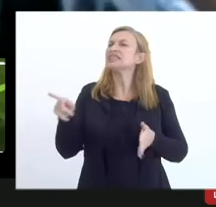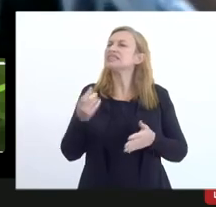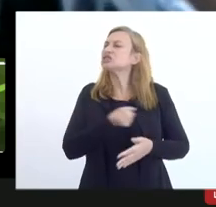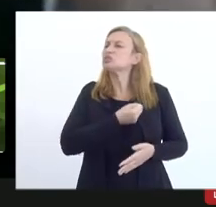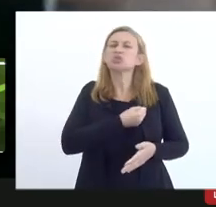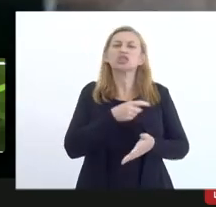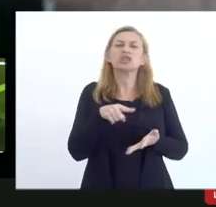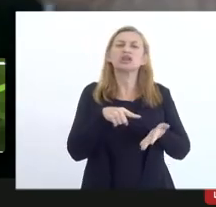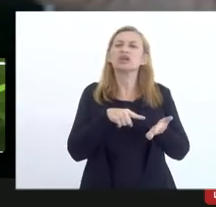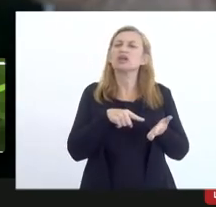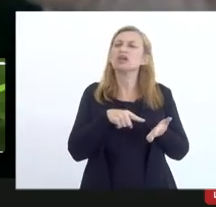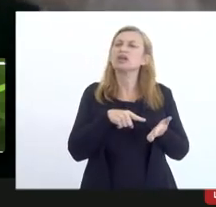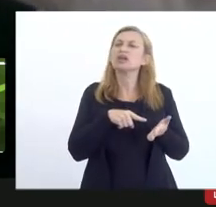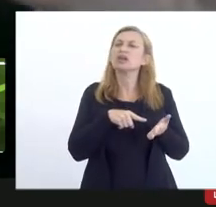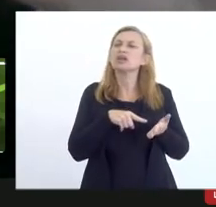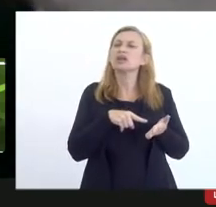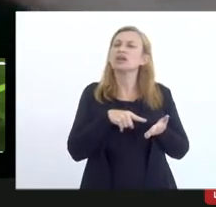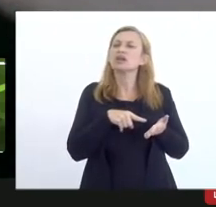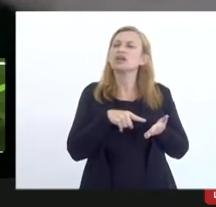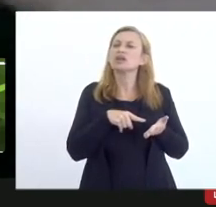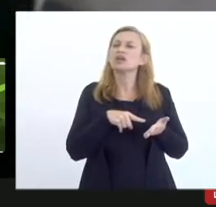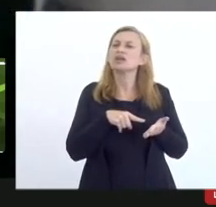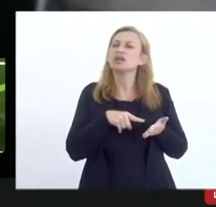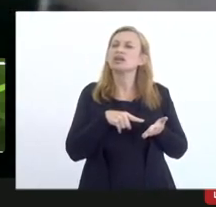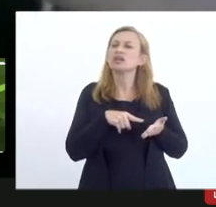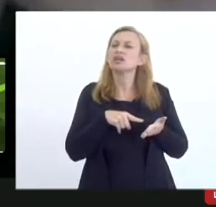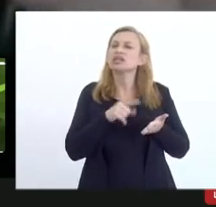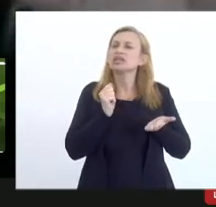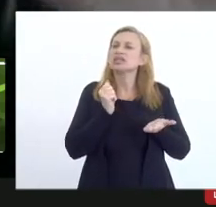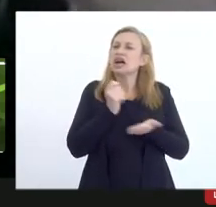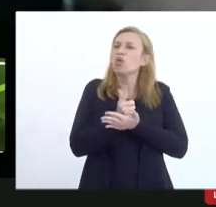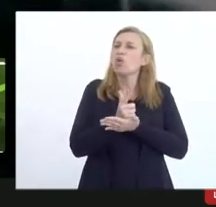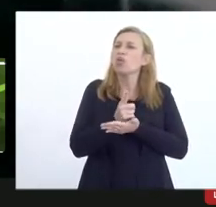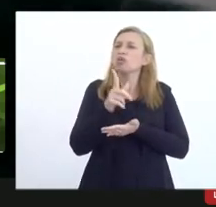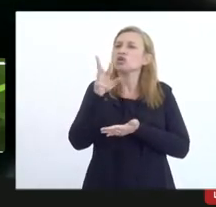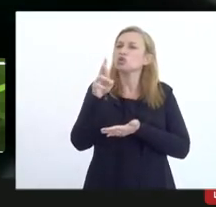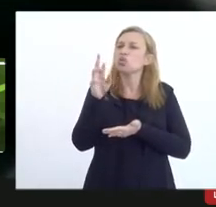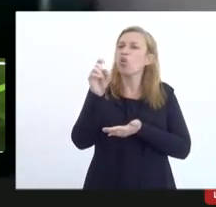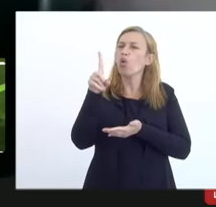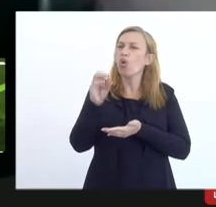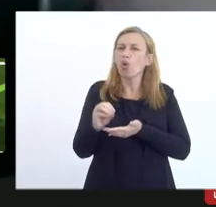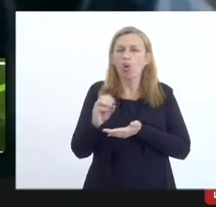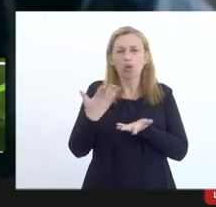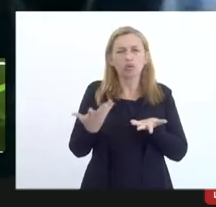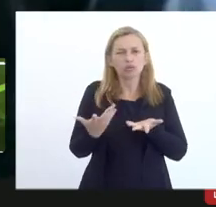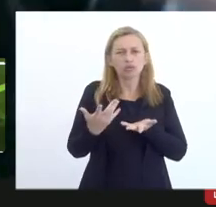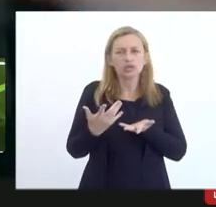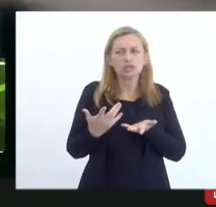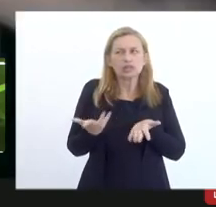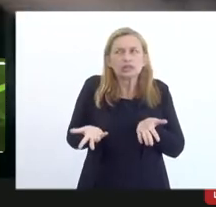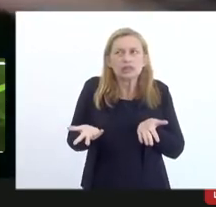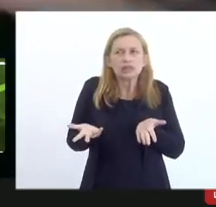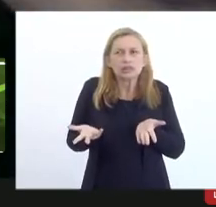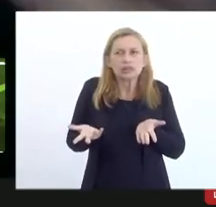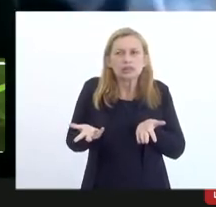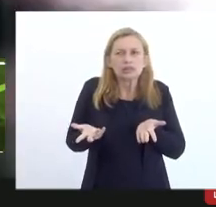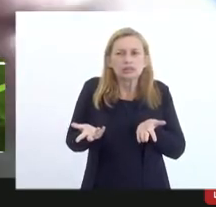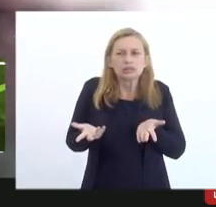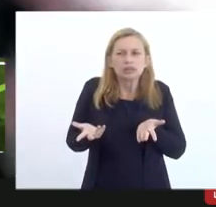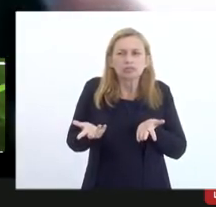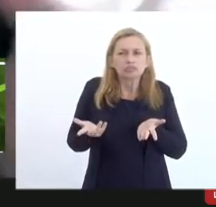aqui da compra do rolo, do negativo, de não sei o está